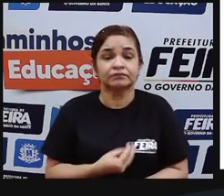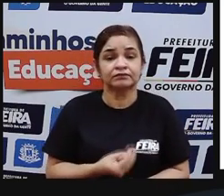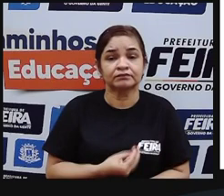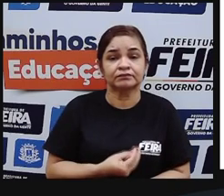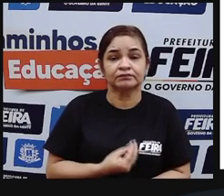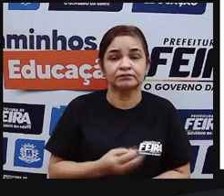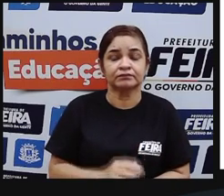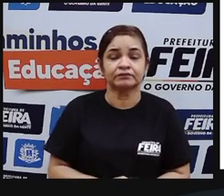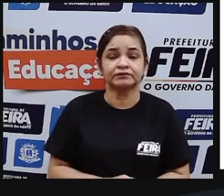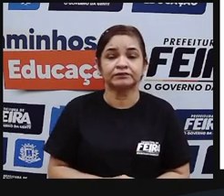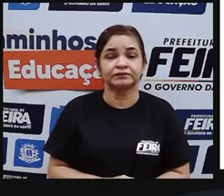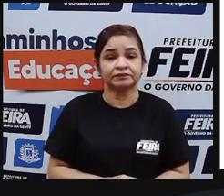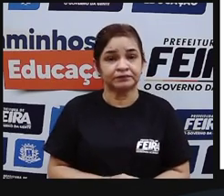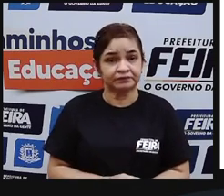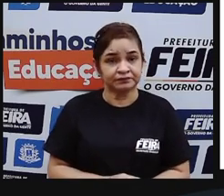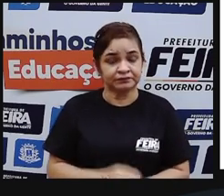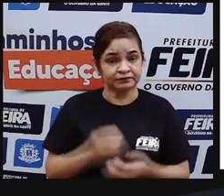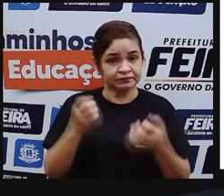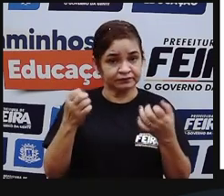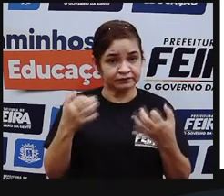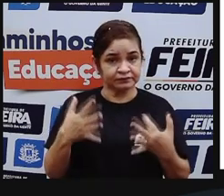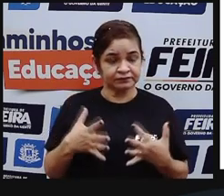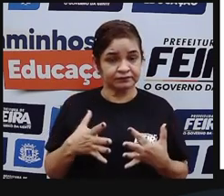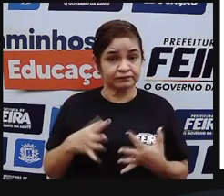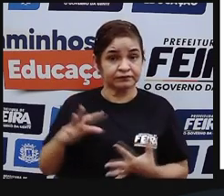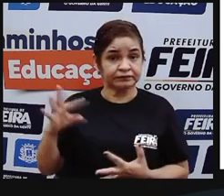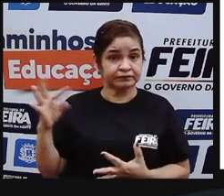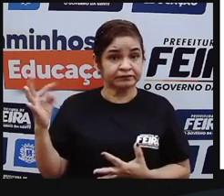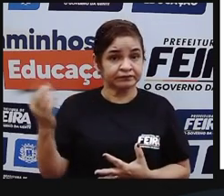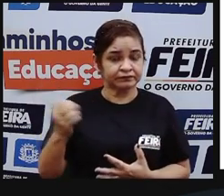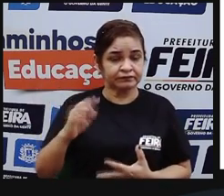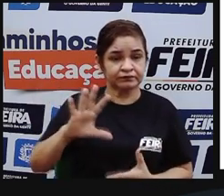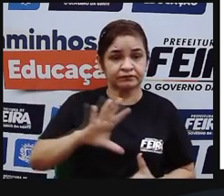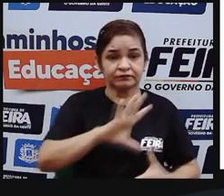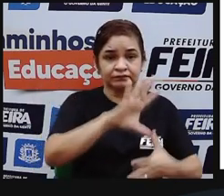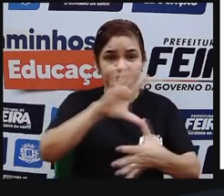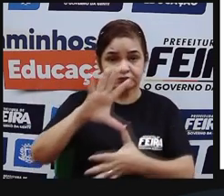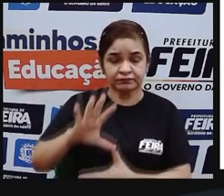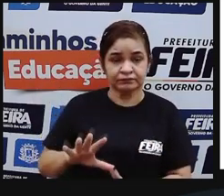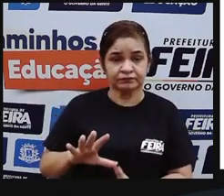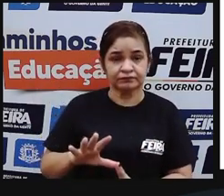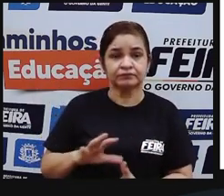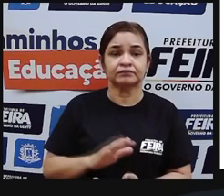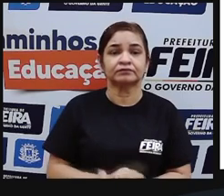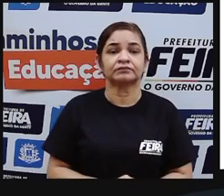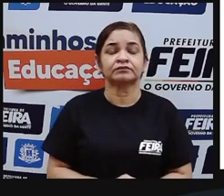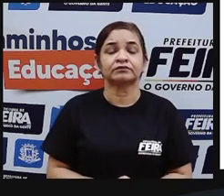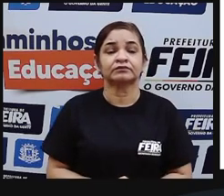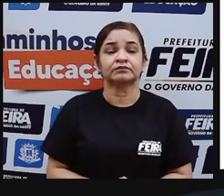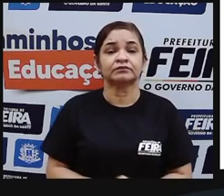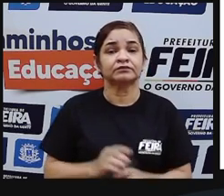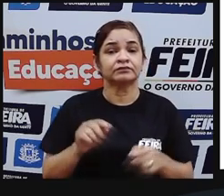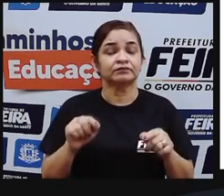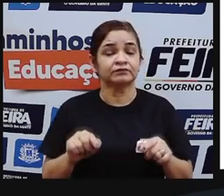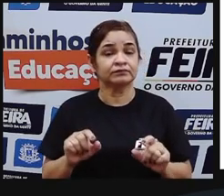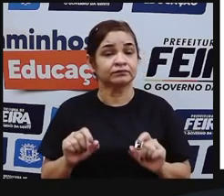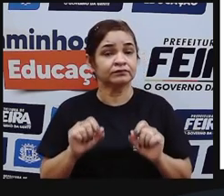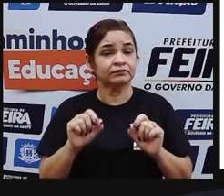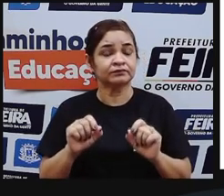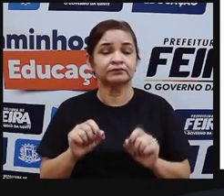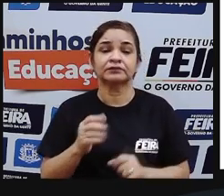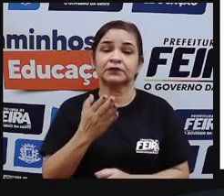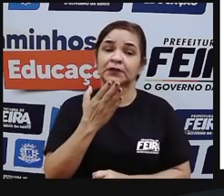vivem? Como eu disse a vocês, todo o continente americano foi habitado por povos